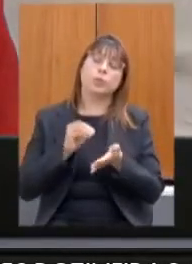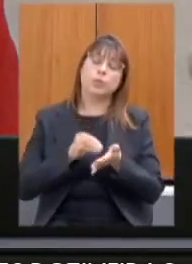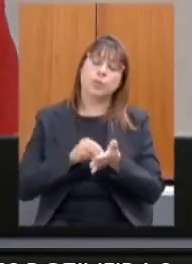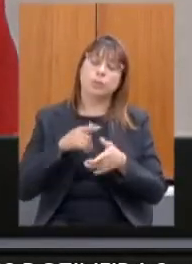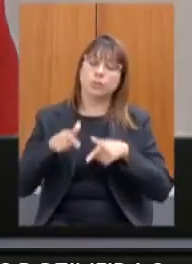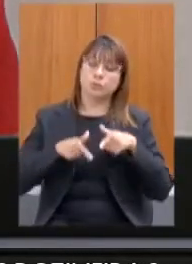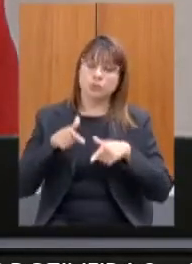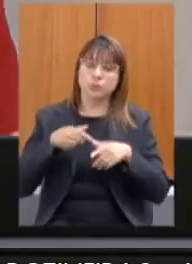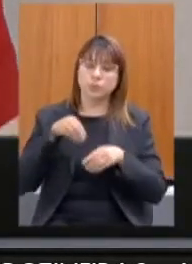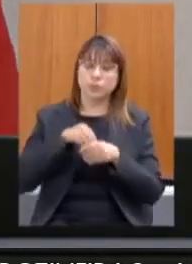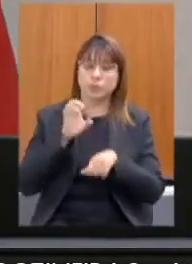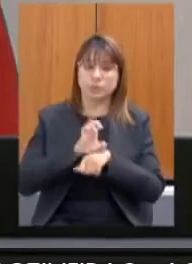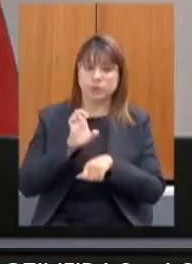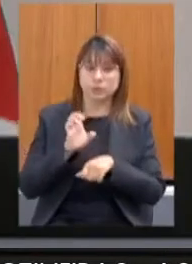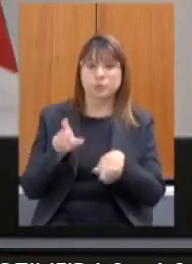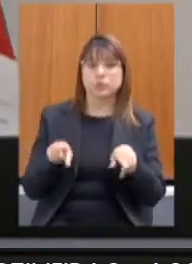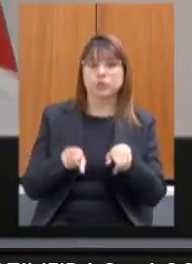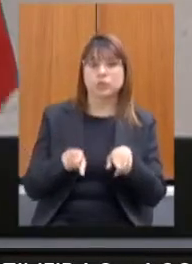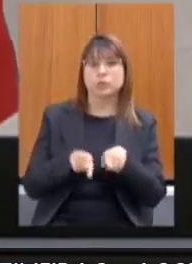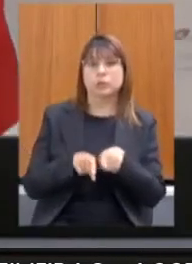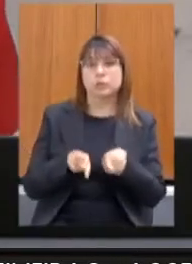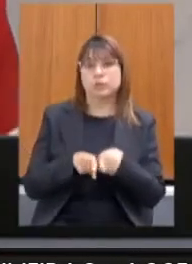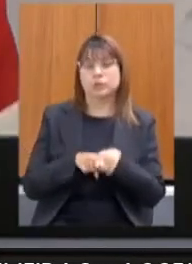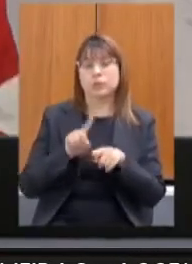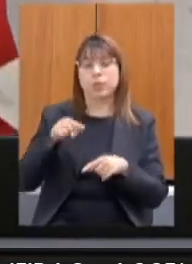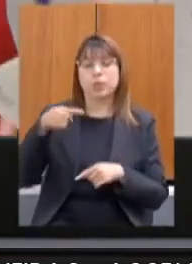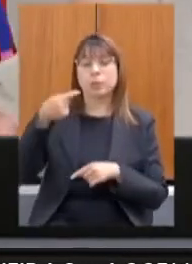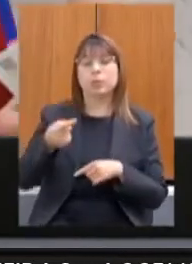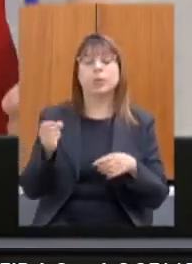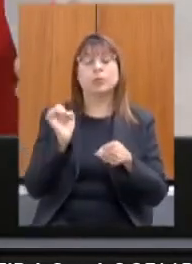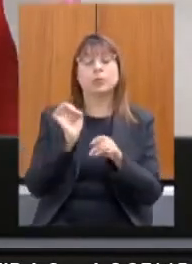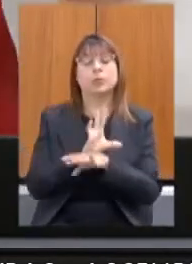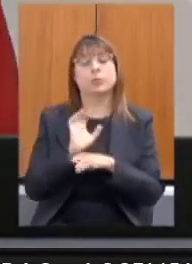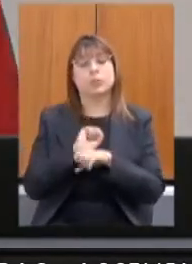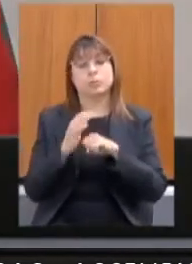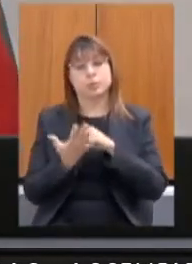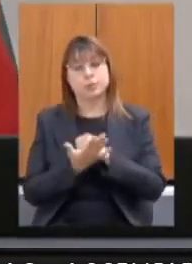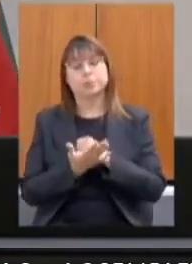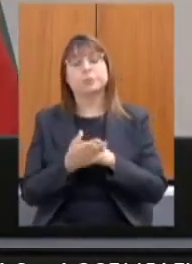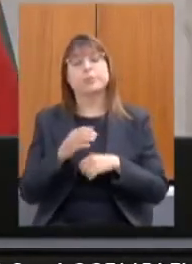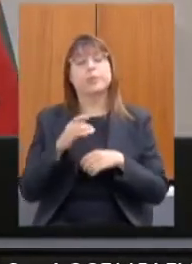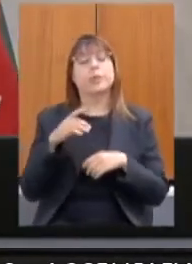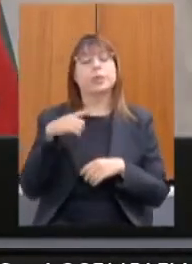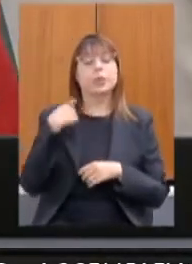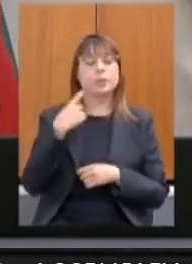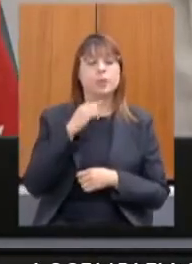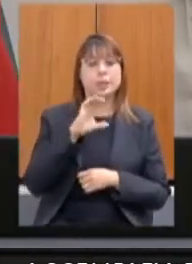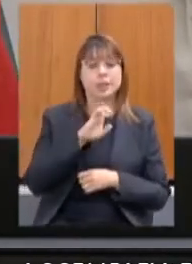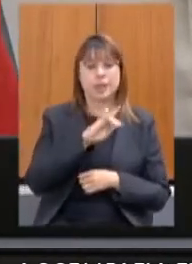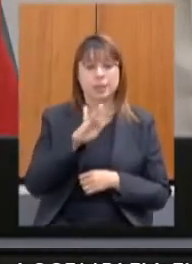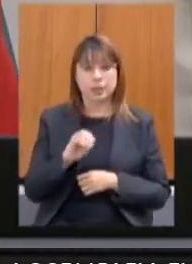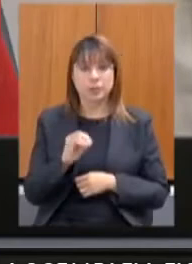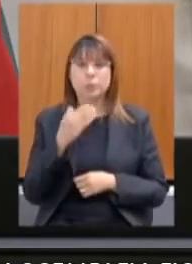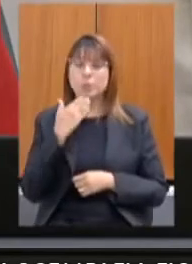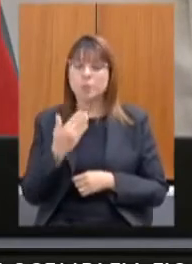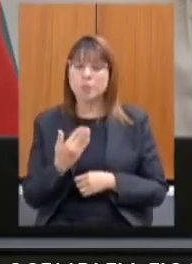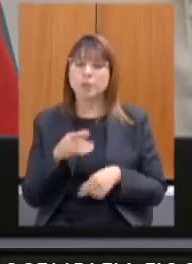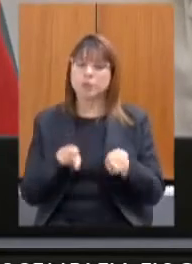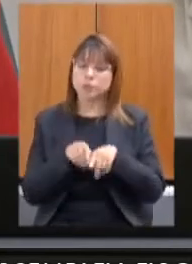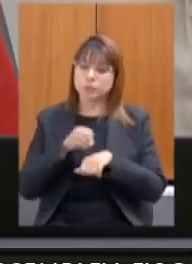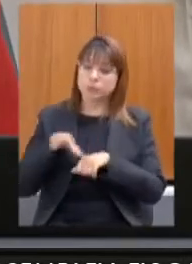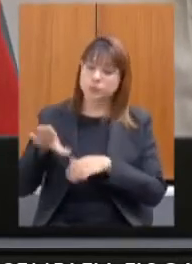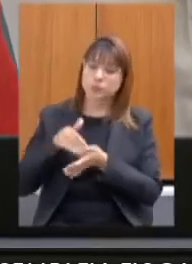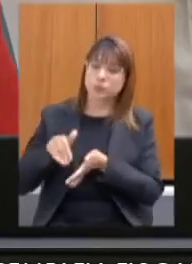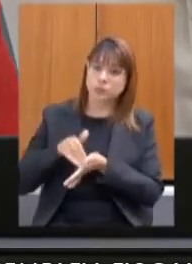previstas pelo governo para enfrentar o desemprego no pós-pandemia do deputado Celinho Citrocel solicita que seja encaminhado também a